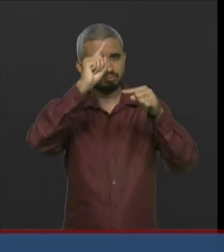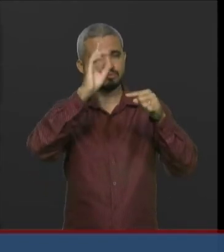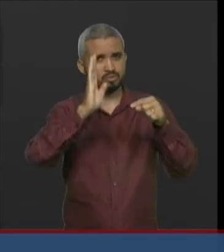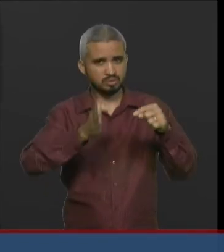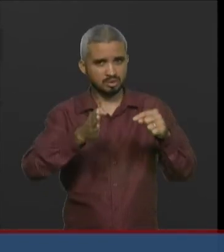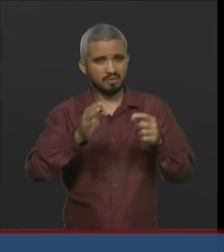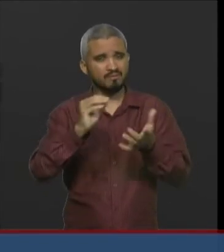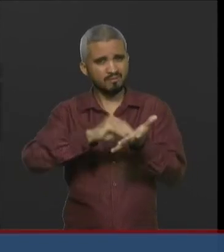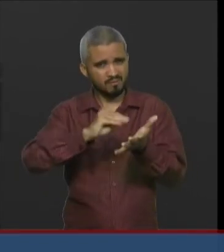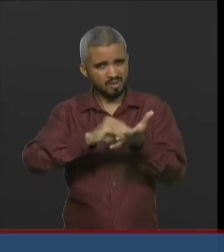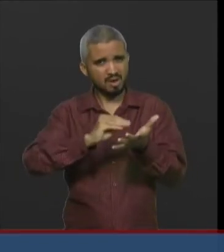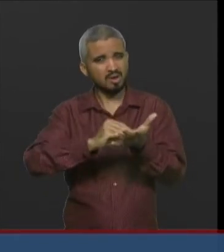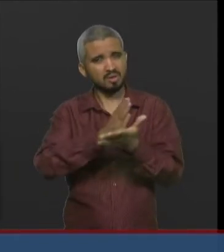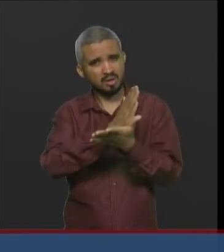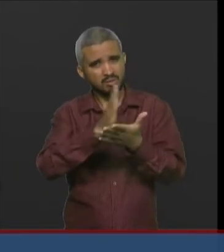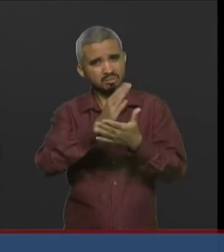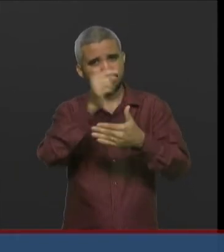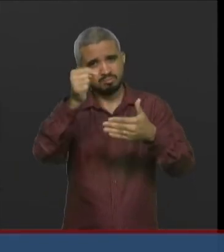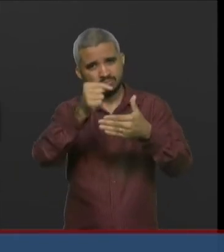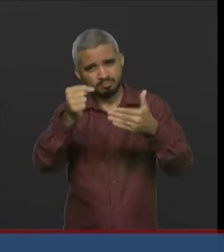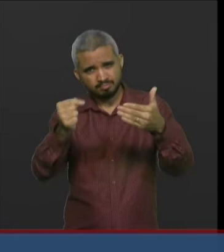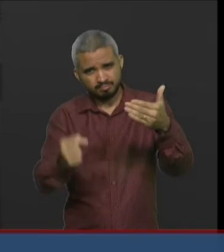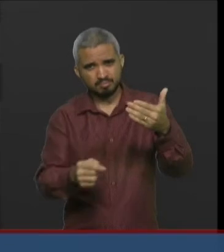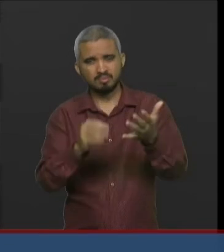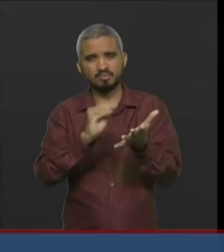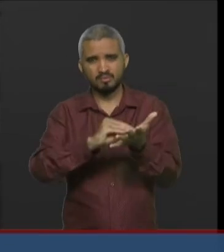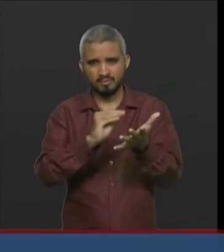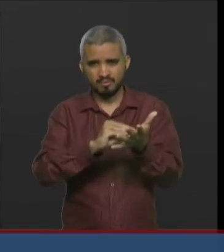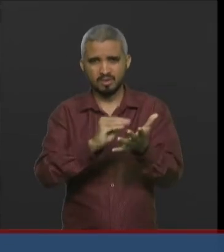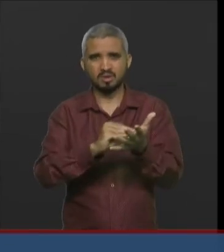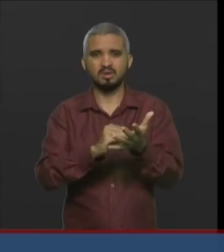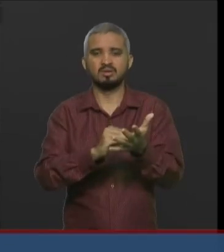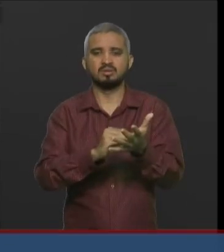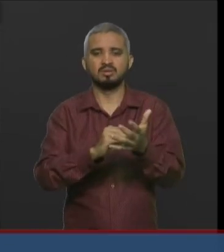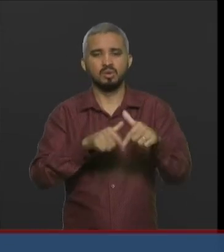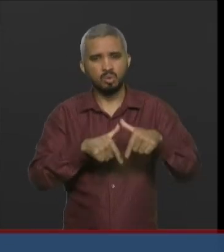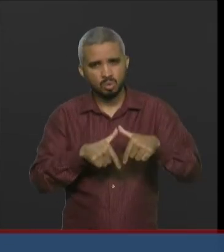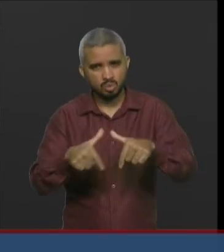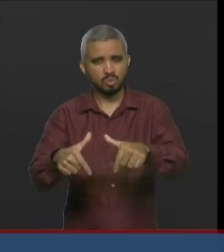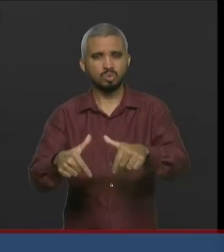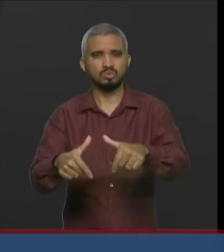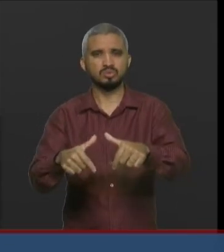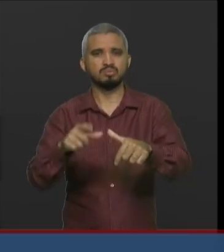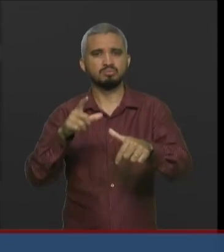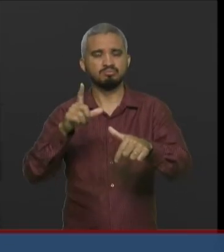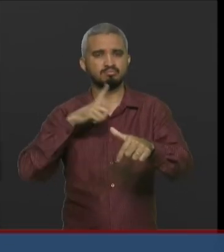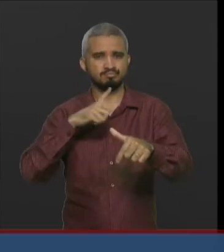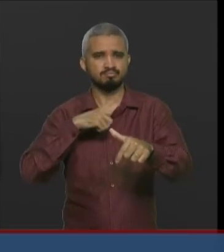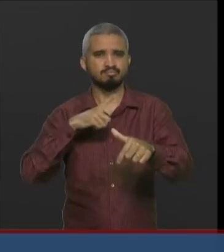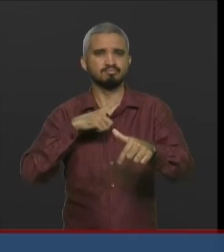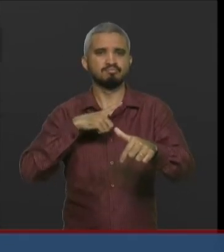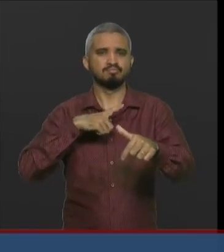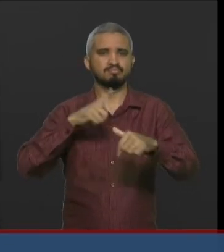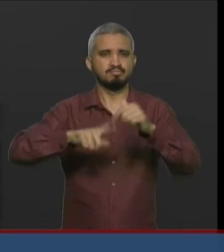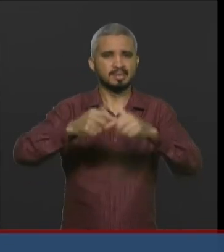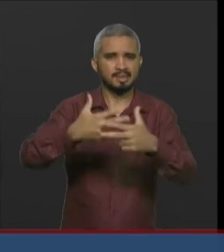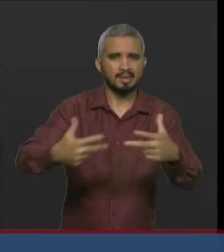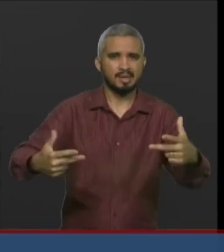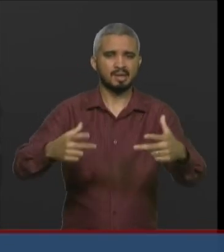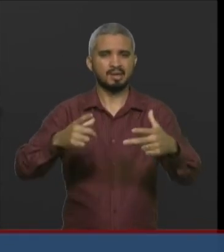precisam avançar. A luta por uma autonomia plena, por mais condições, mas essa matéria,